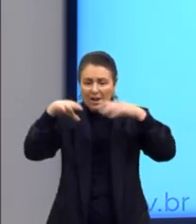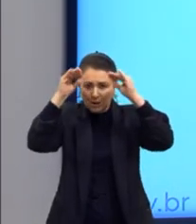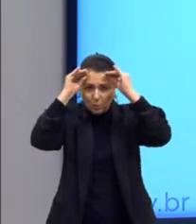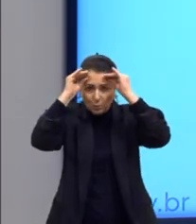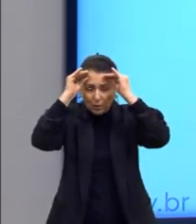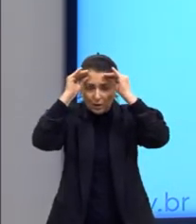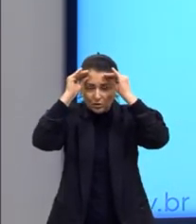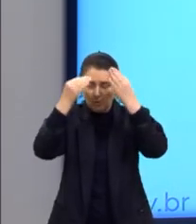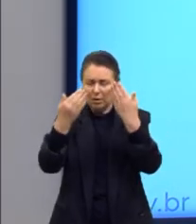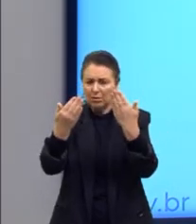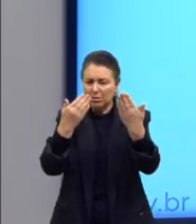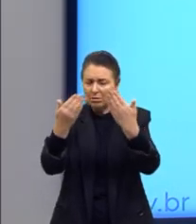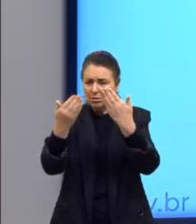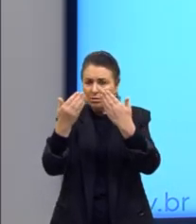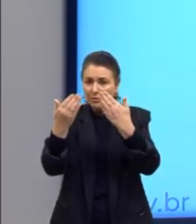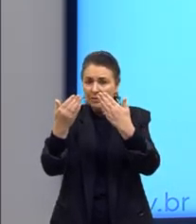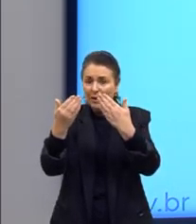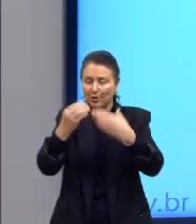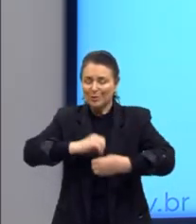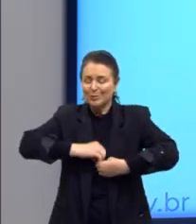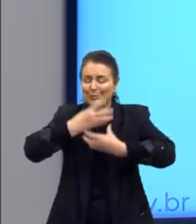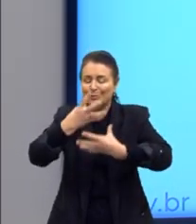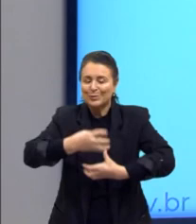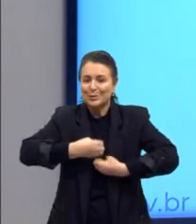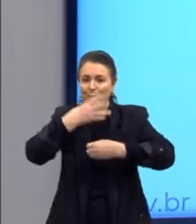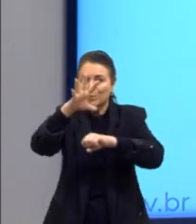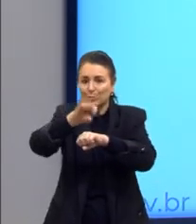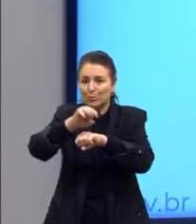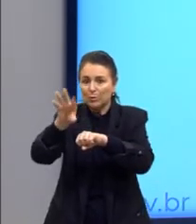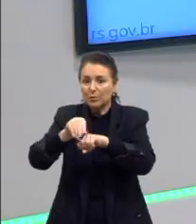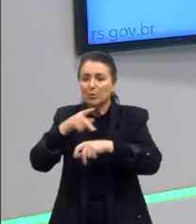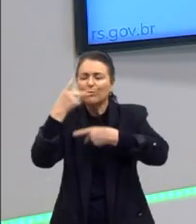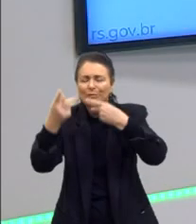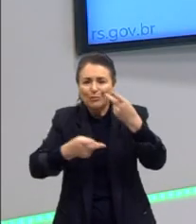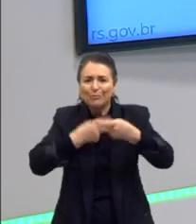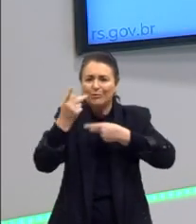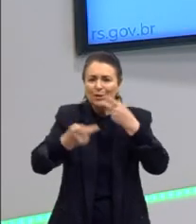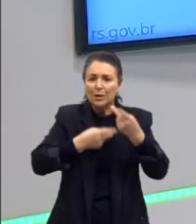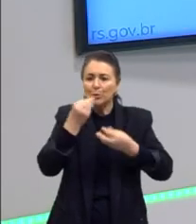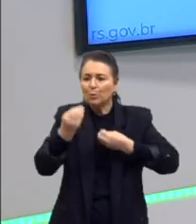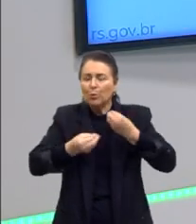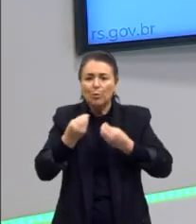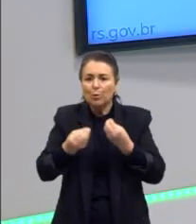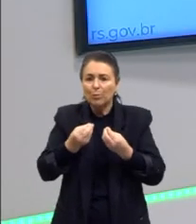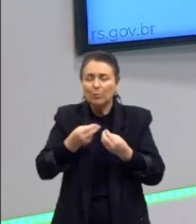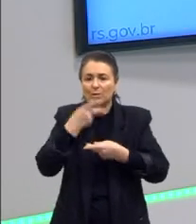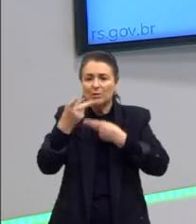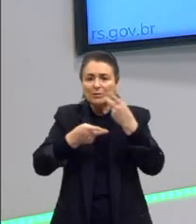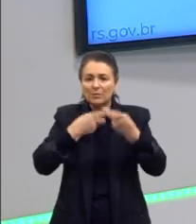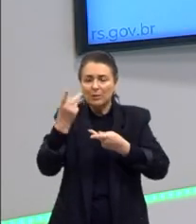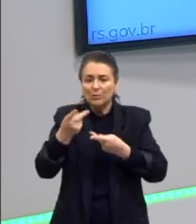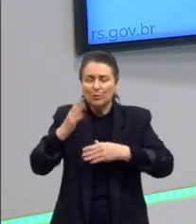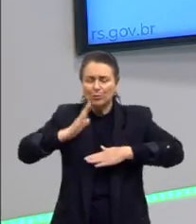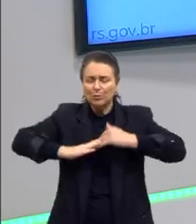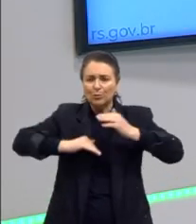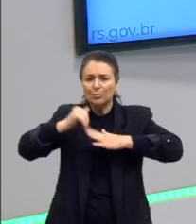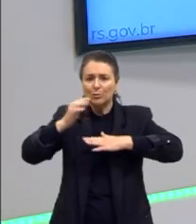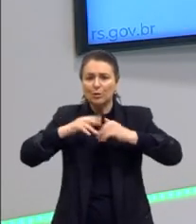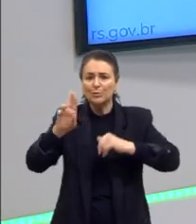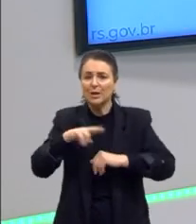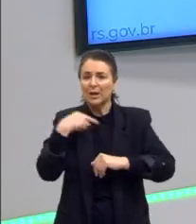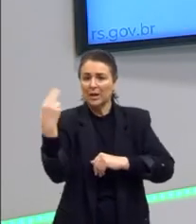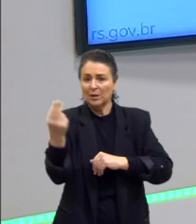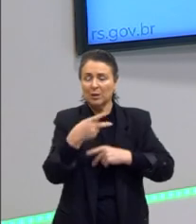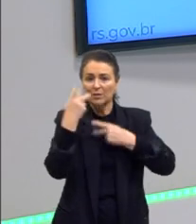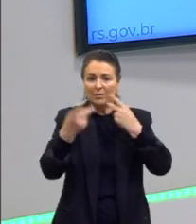a linguagem analítica, nós nos expressamos o conhecimento muito pela fala, como nós nos expressamos, como nós construímos a nossa fala.